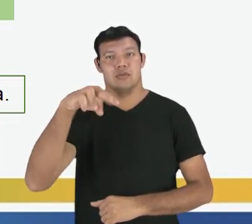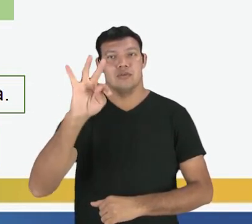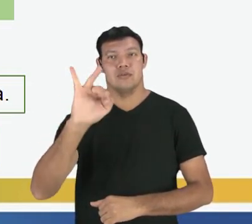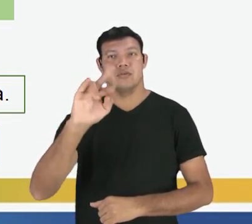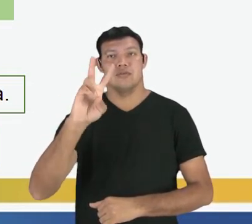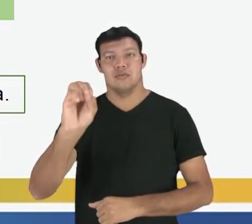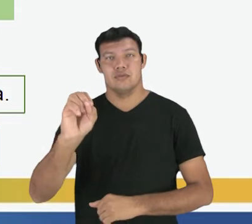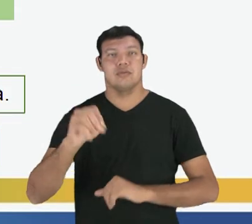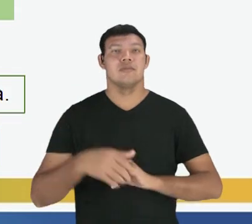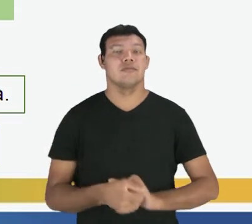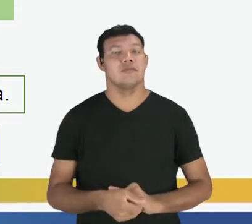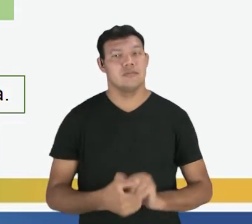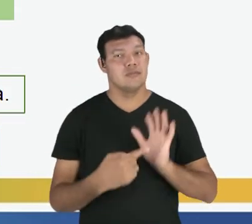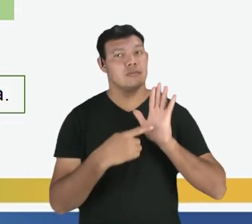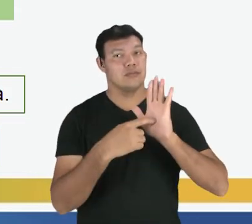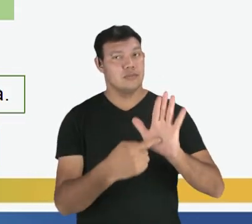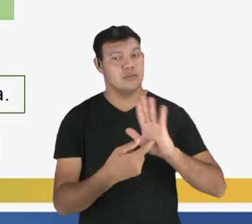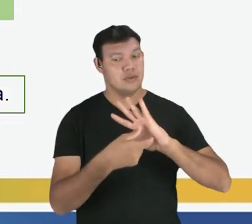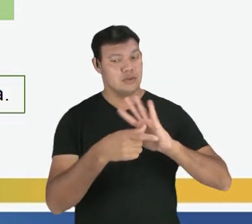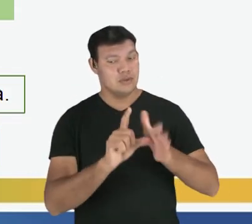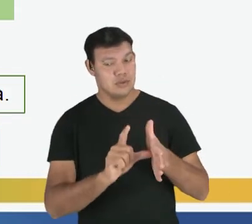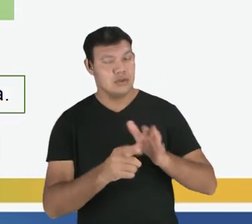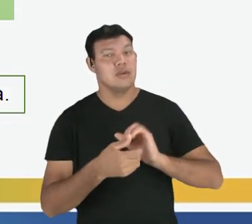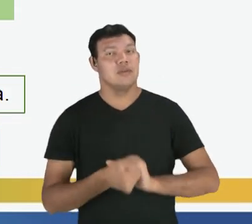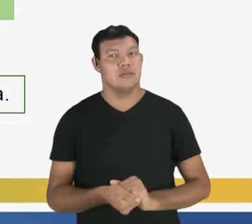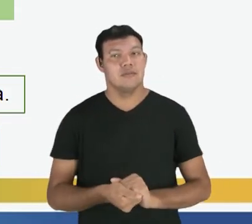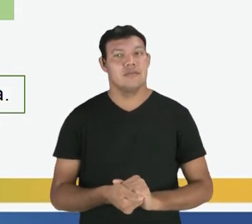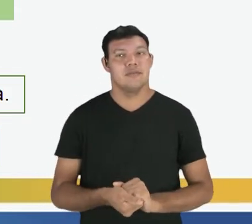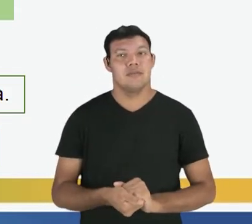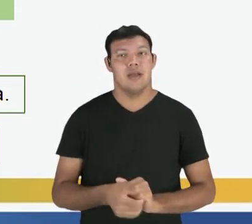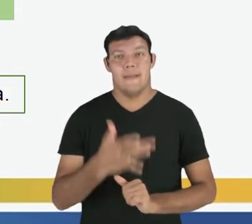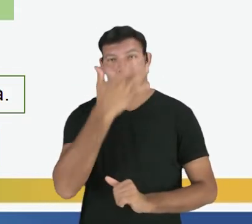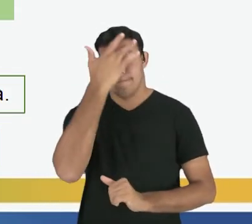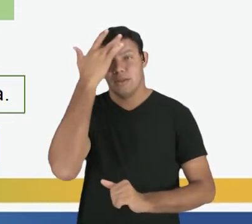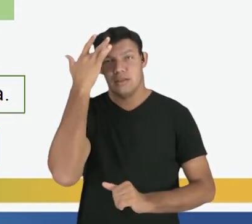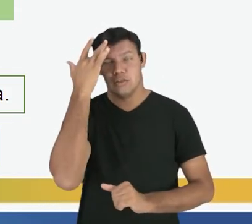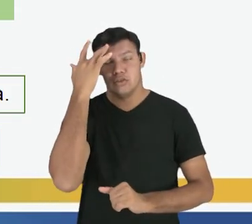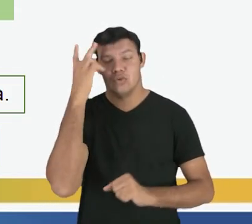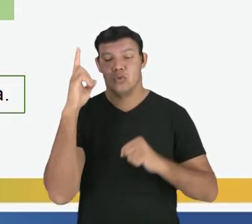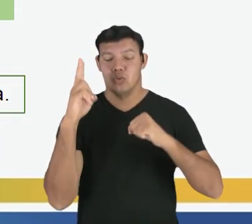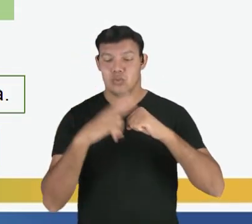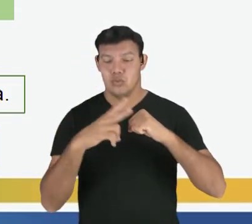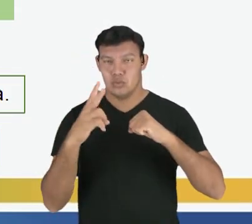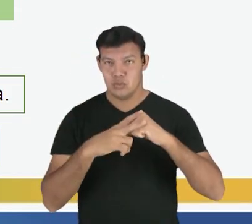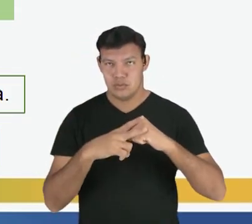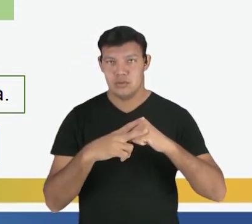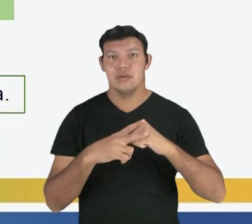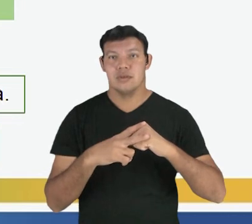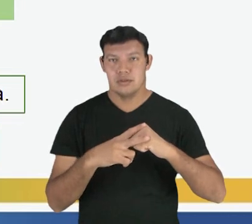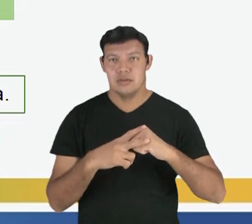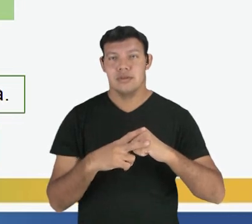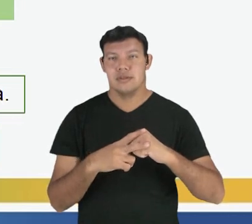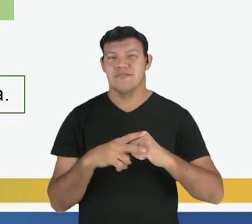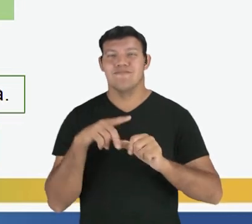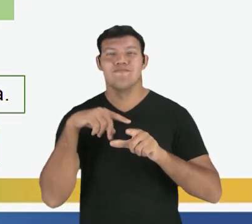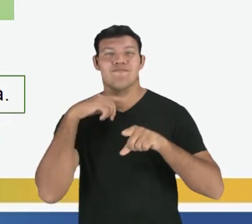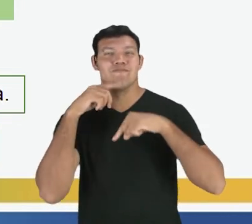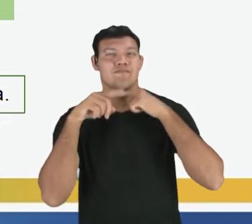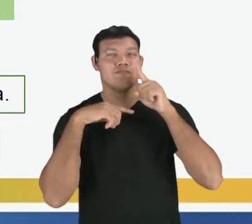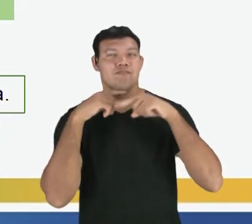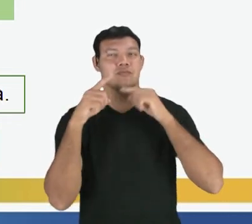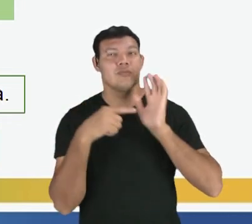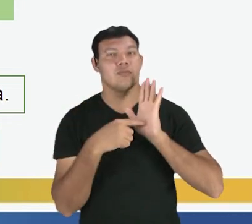nós vimos ainda pouco que o modo subjuntivo é quando a forma verbal expressa incerteza.